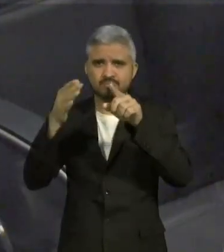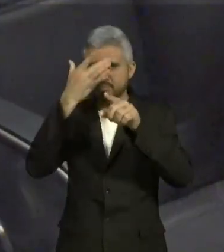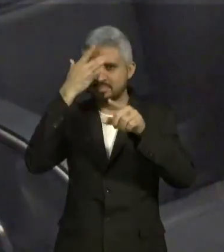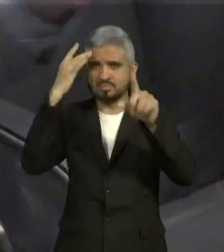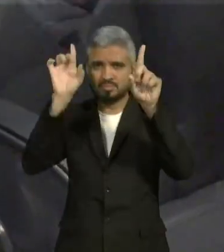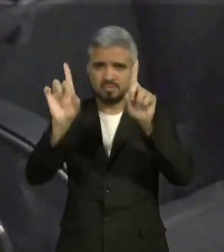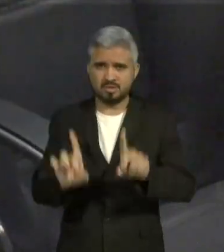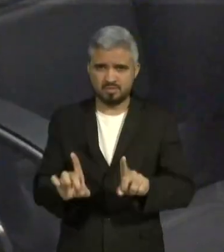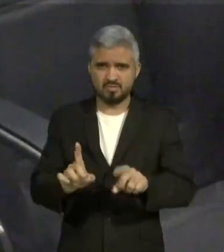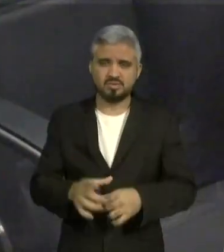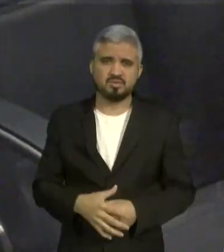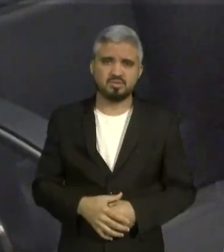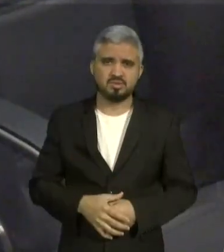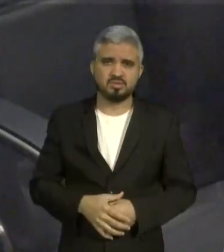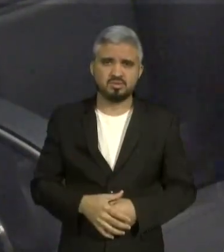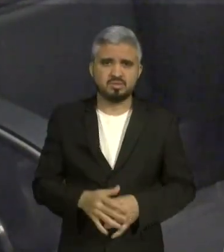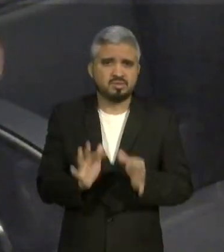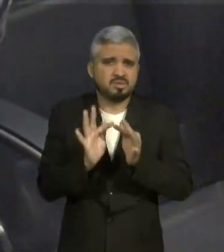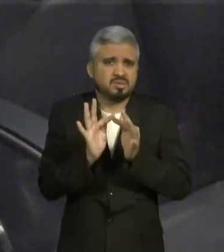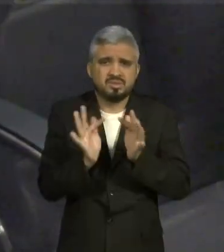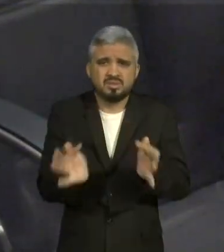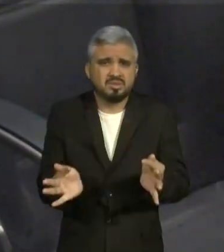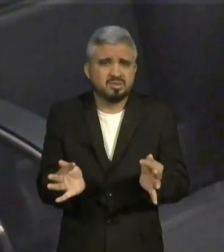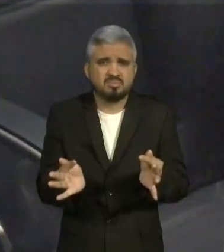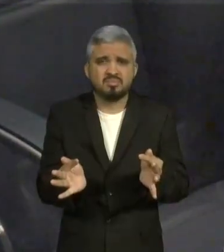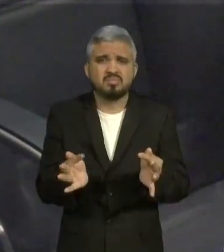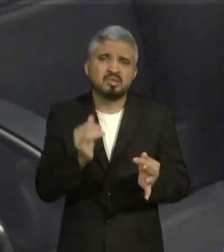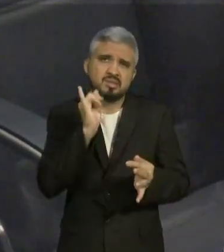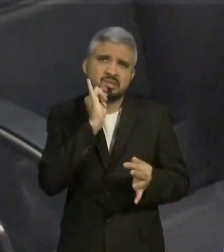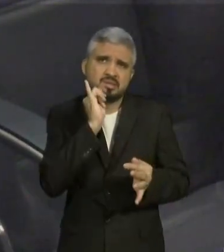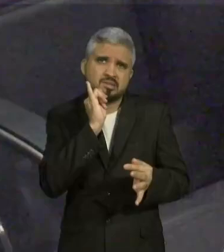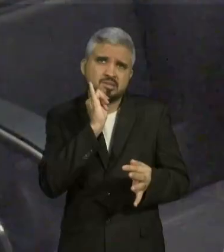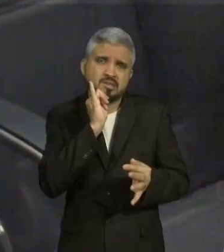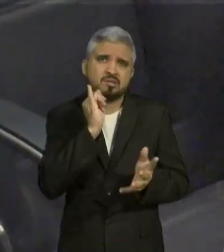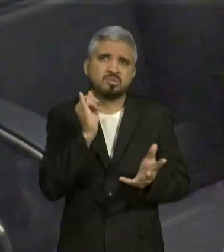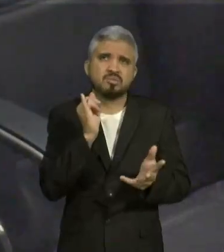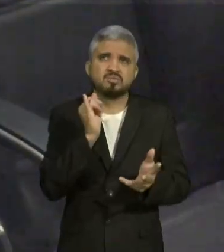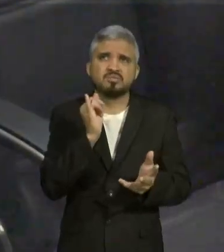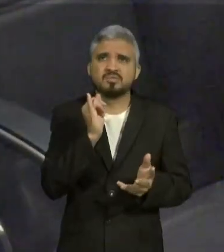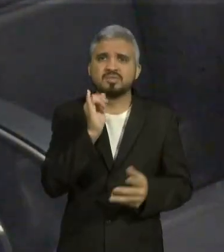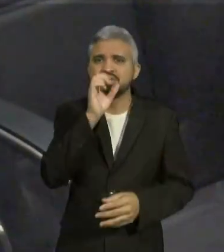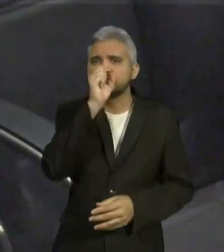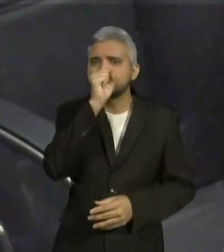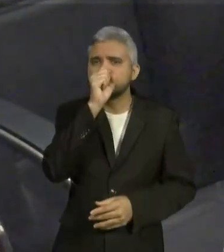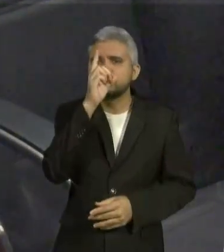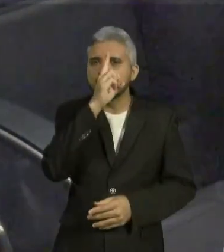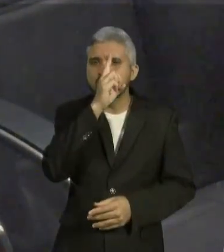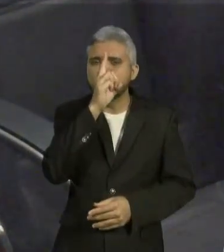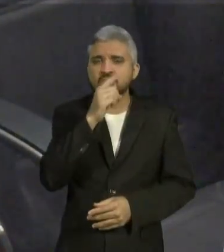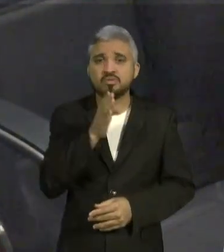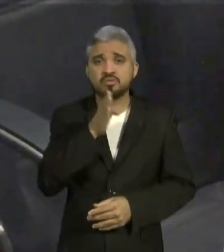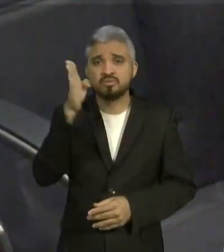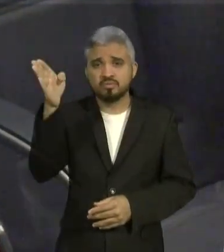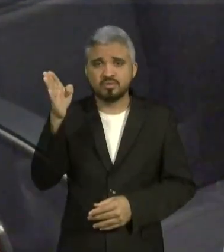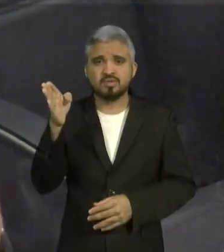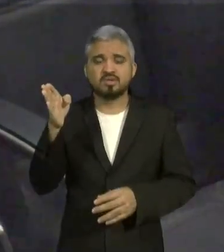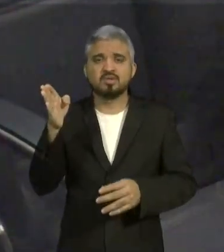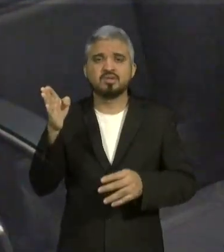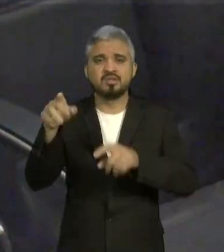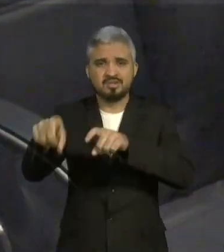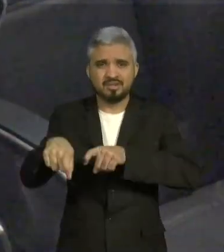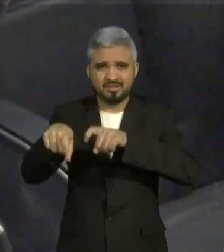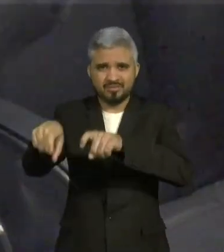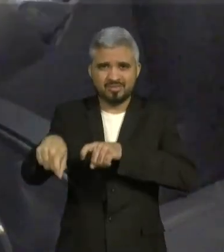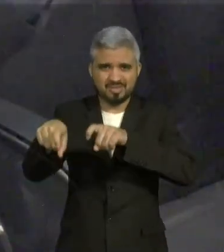coisa, você não consegue realizar. Um exemplo mesmo, esse final de semana, a gente foi para o sítio descansar, e eu,